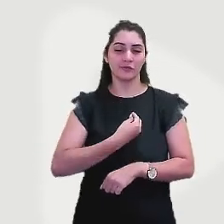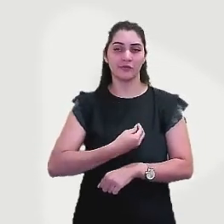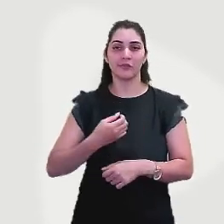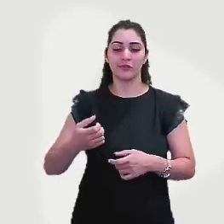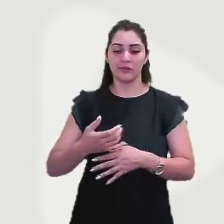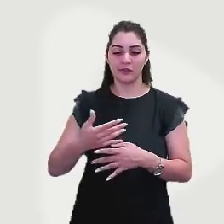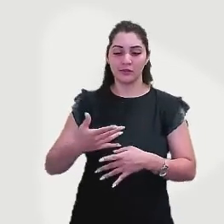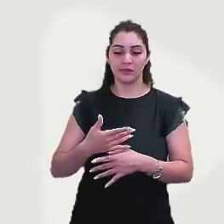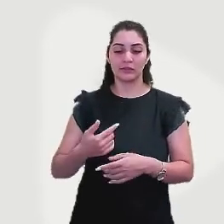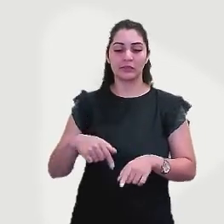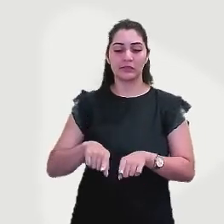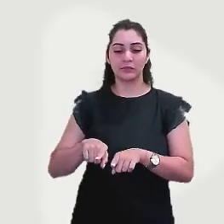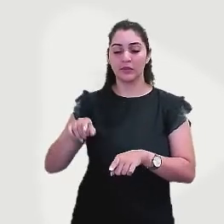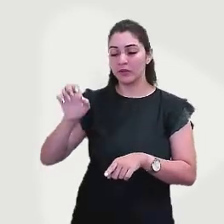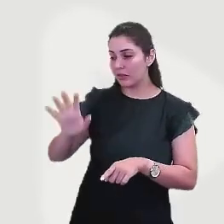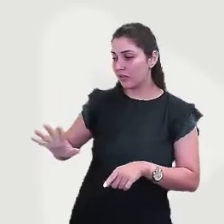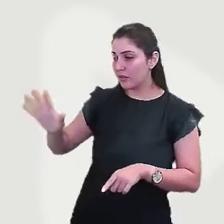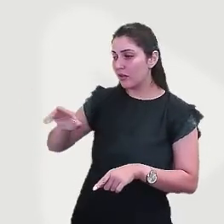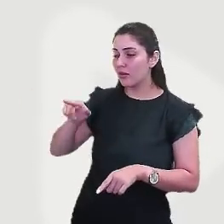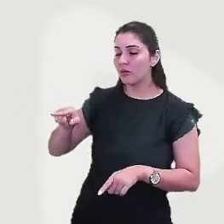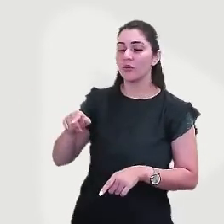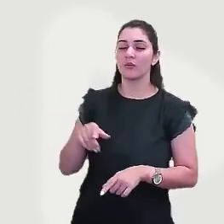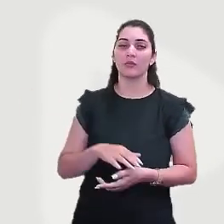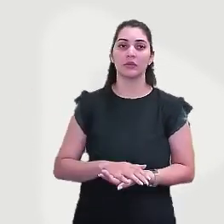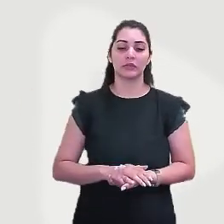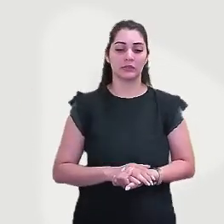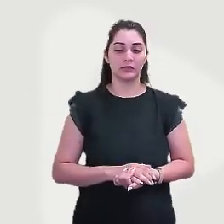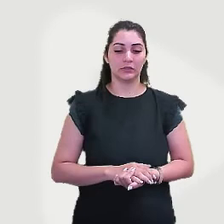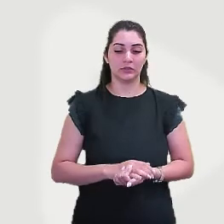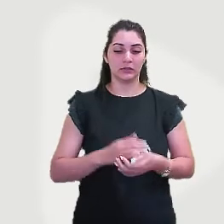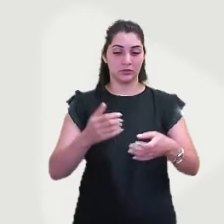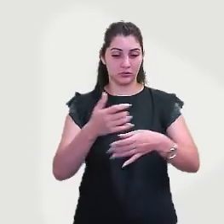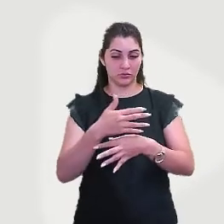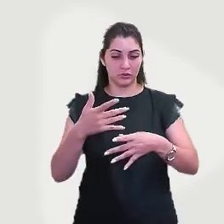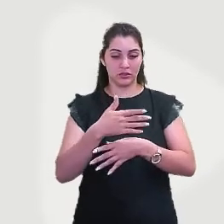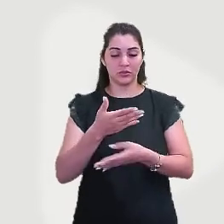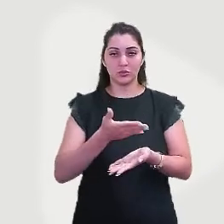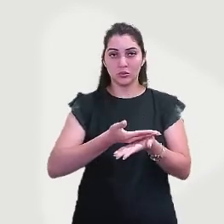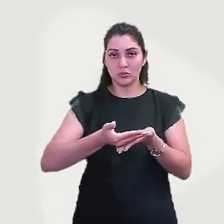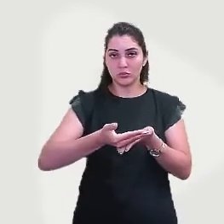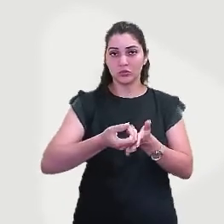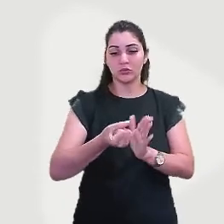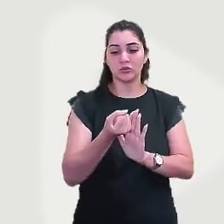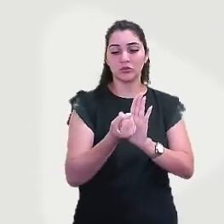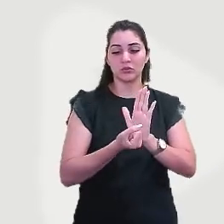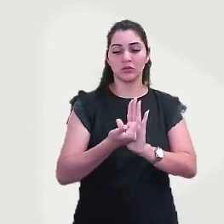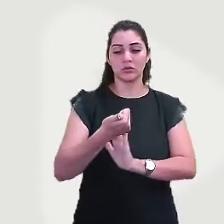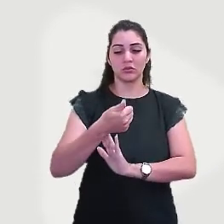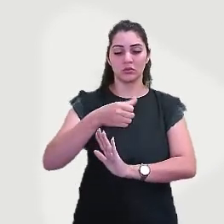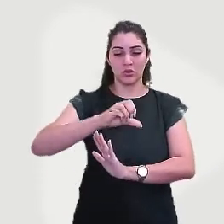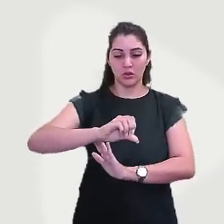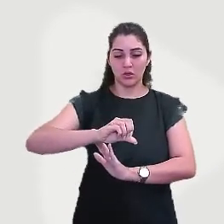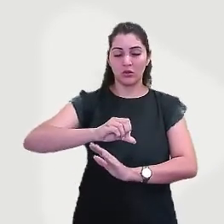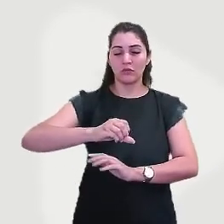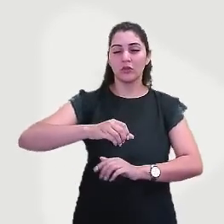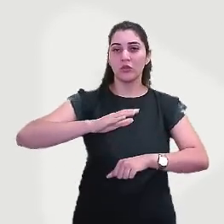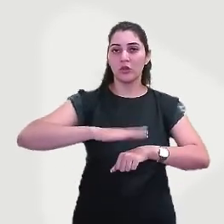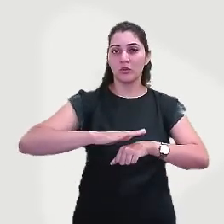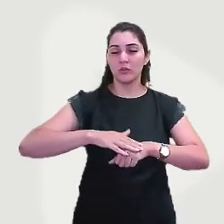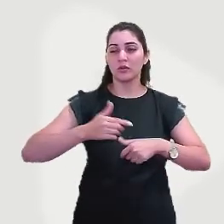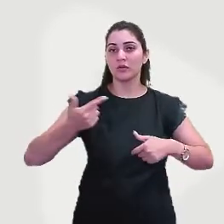urbanização ocorre a partir da segunda metade do século XIX, na fase da Segunda Revolução Industrial, e nos países